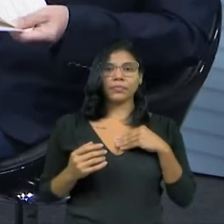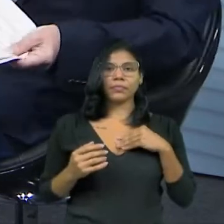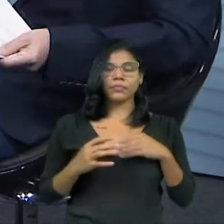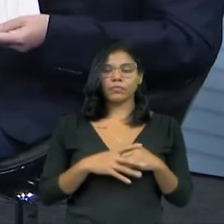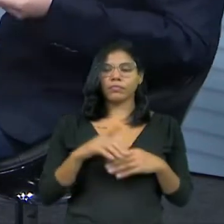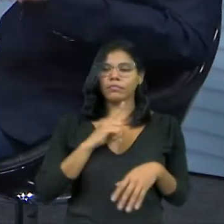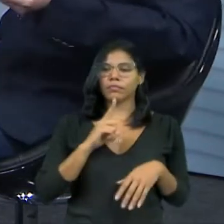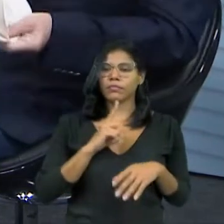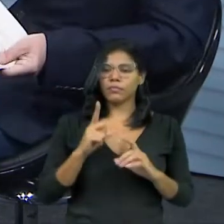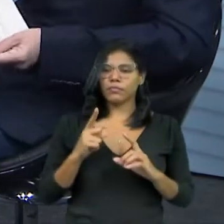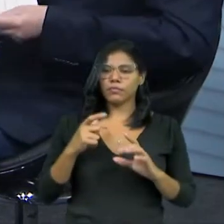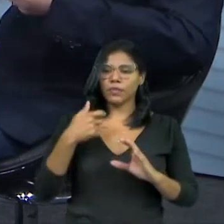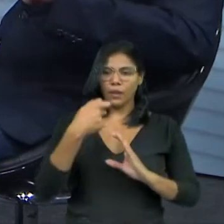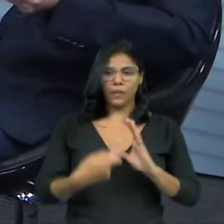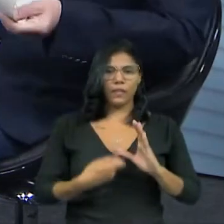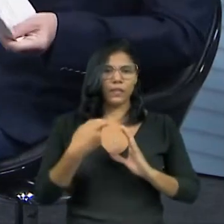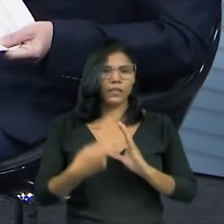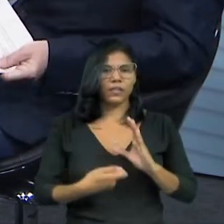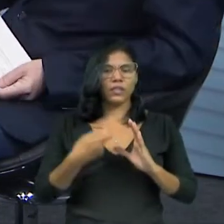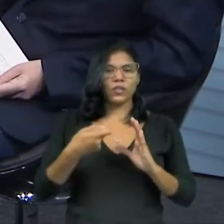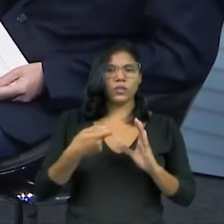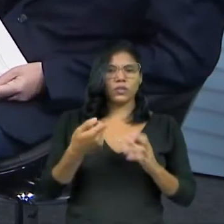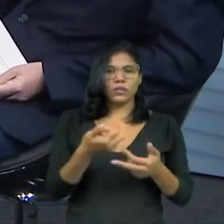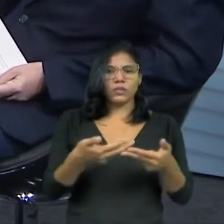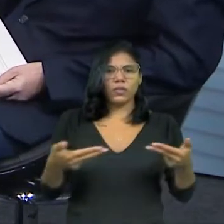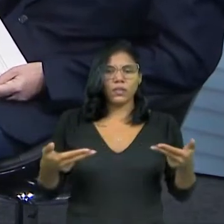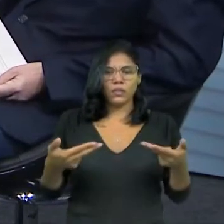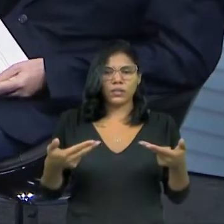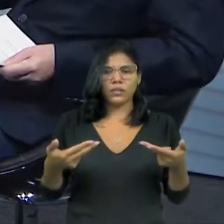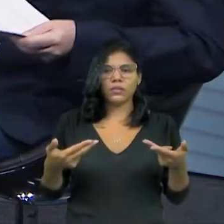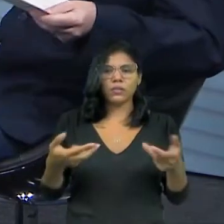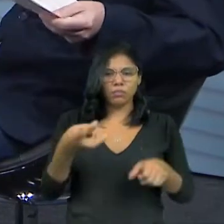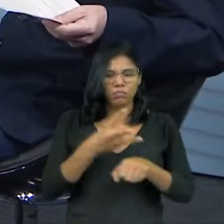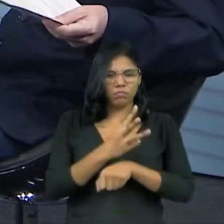Vídeos, TikTok, não sei o quê, não sei o quê, WhatsApp.